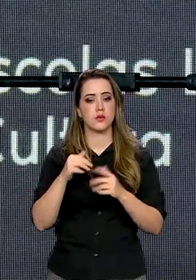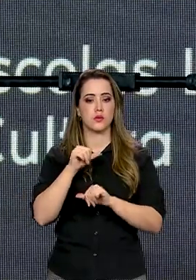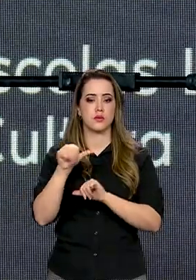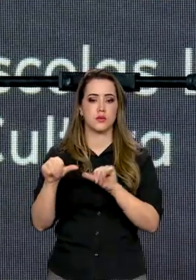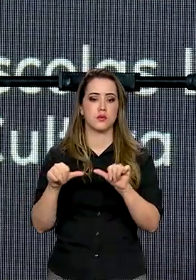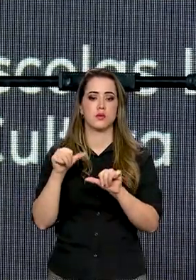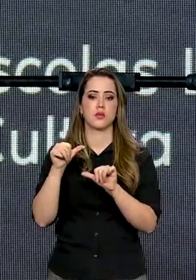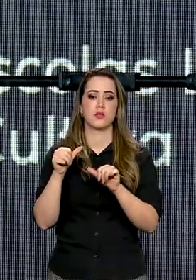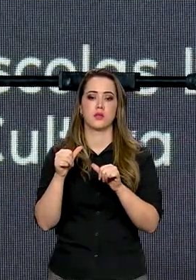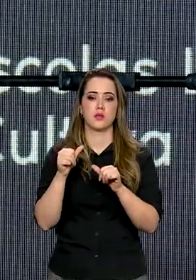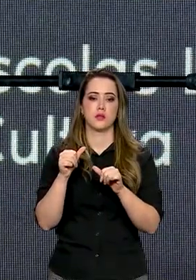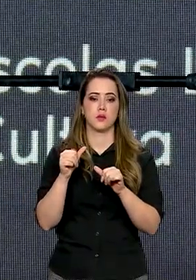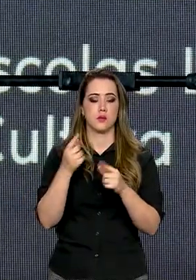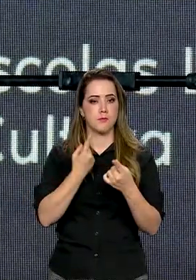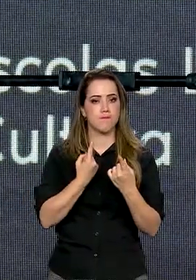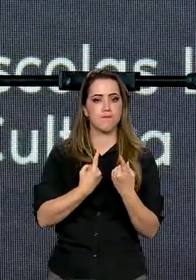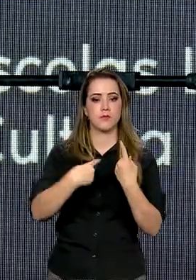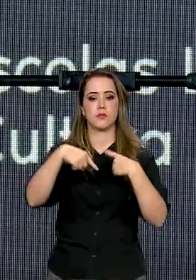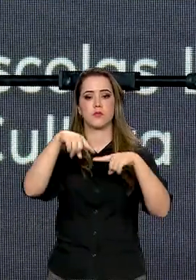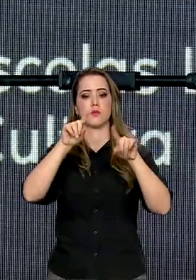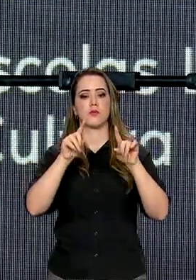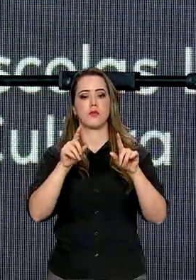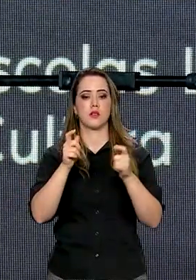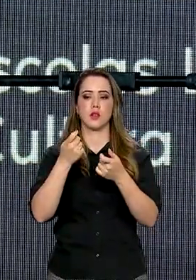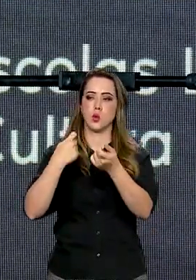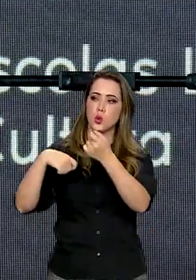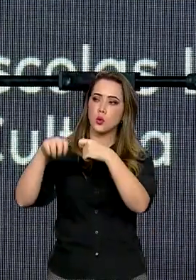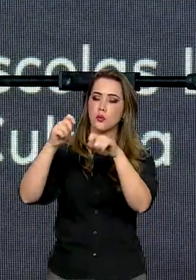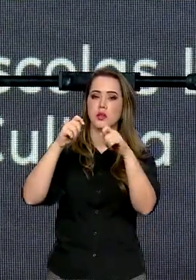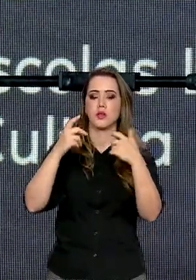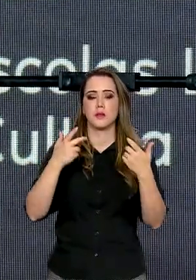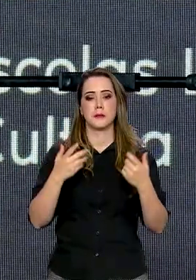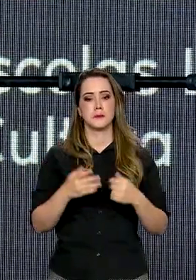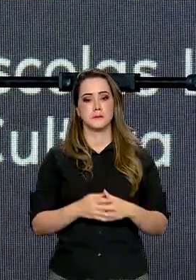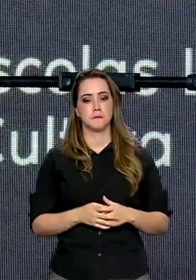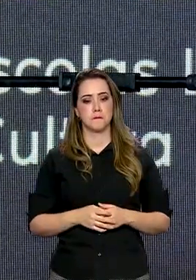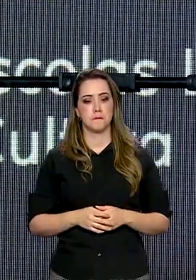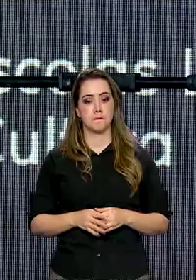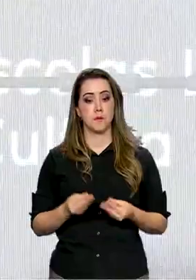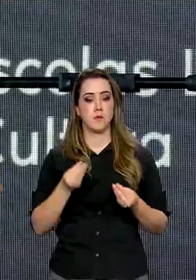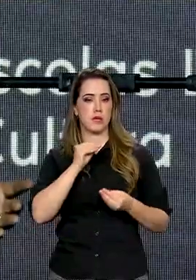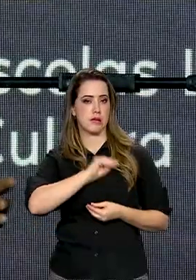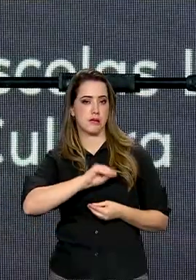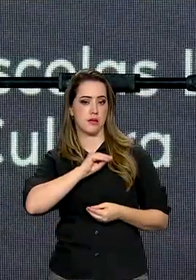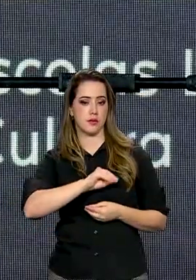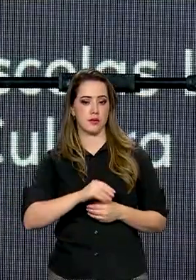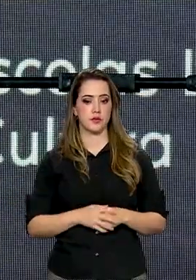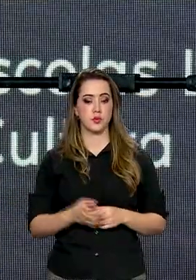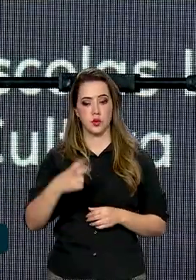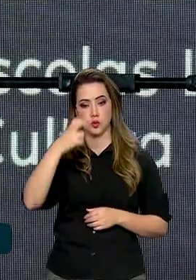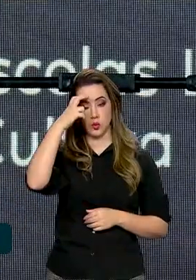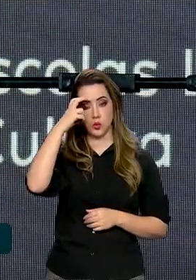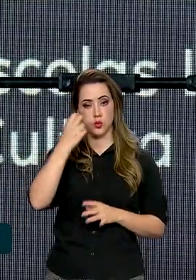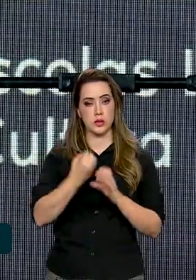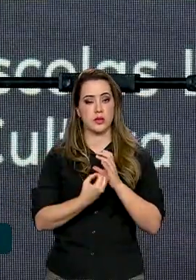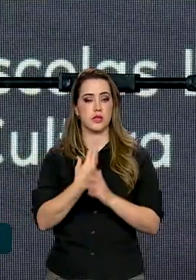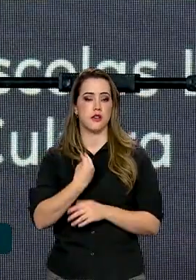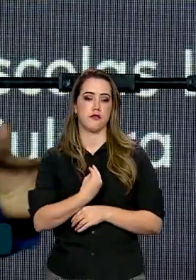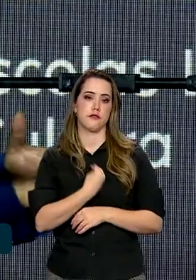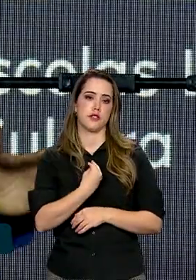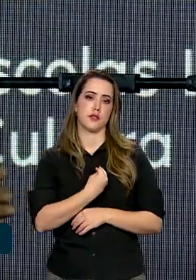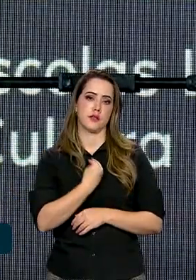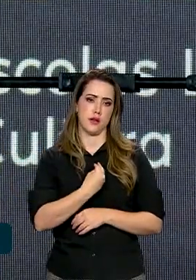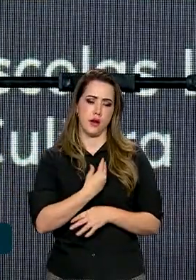de emascribação, econômica, traz renda. A cultura gera vida, a cultura gera